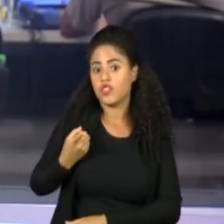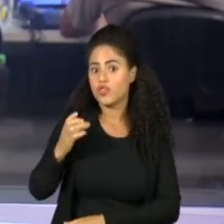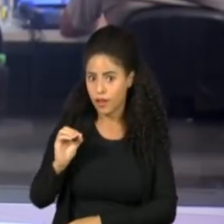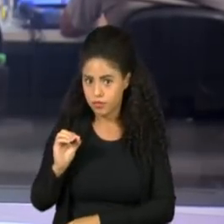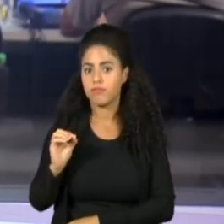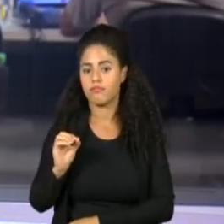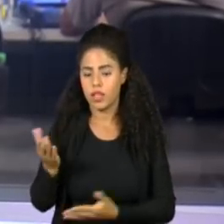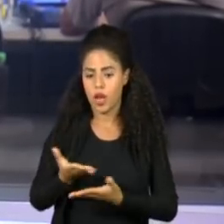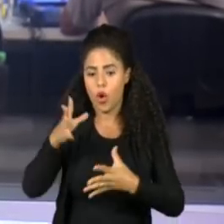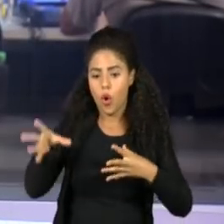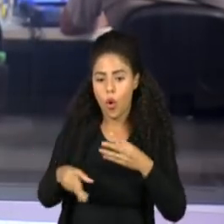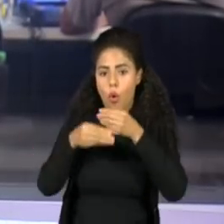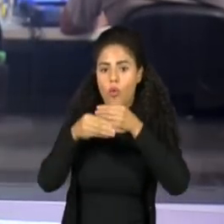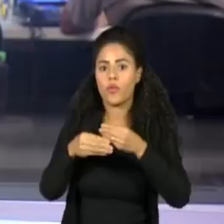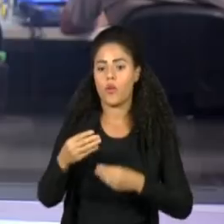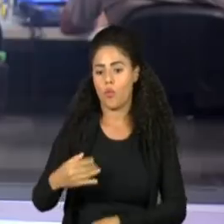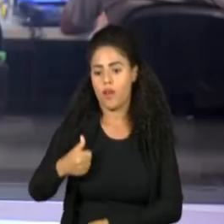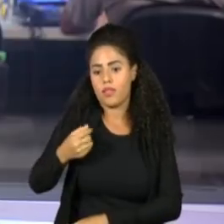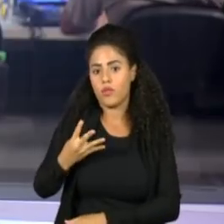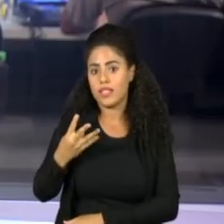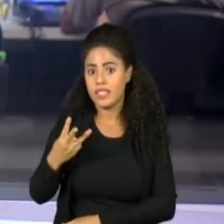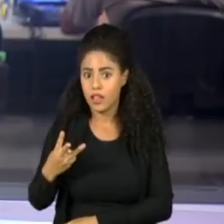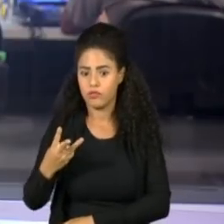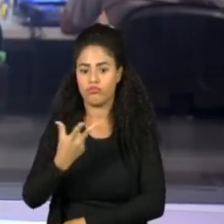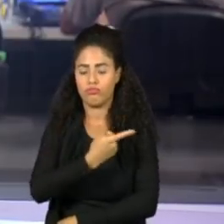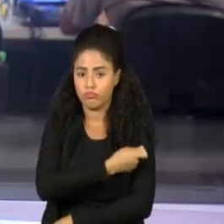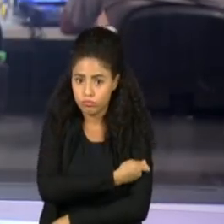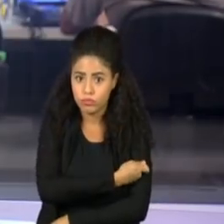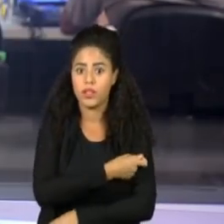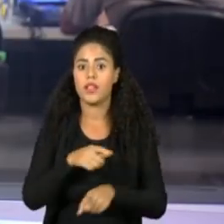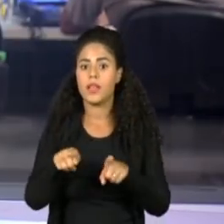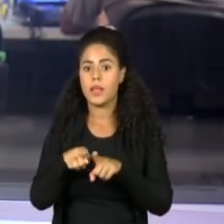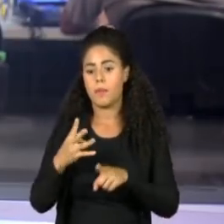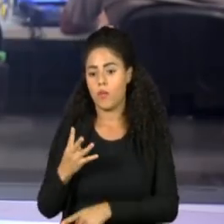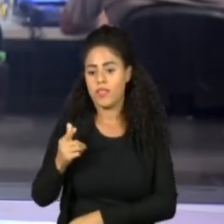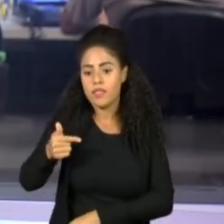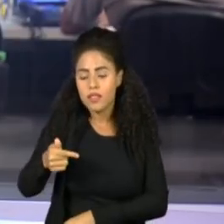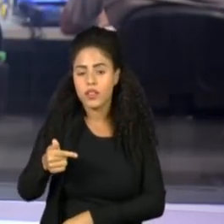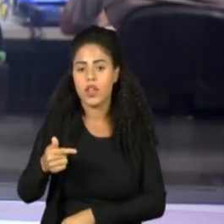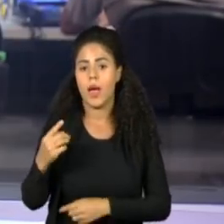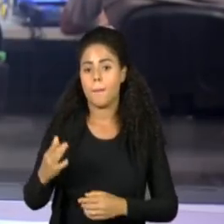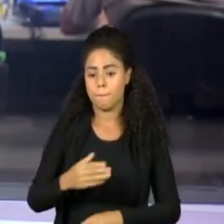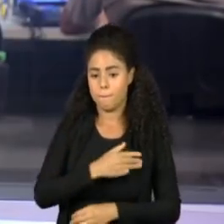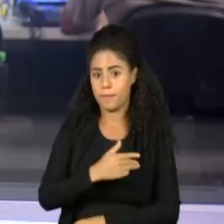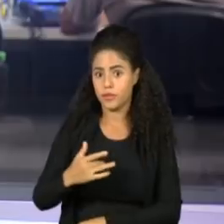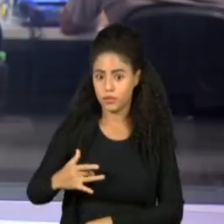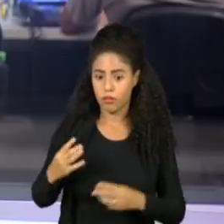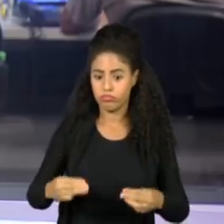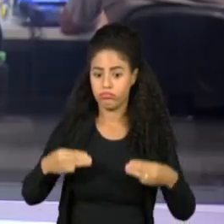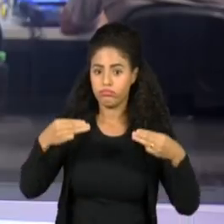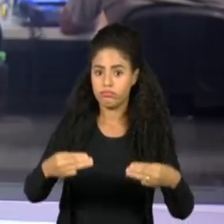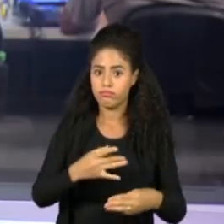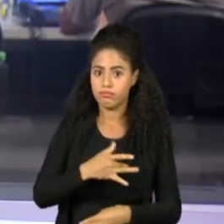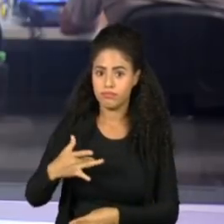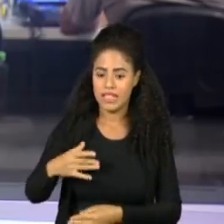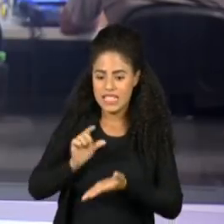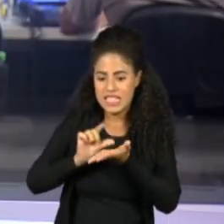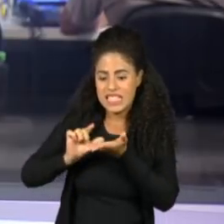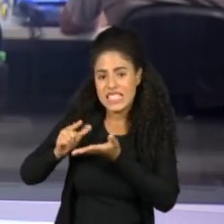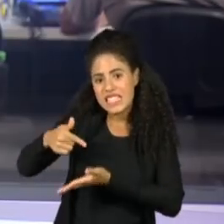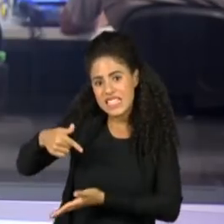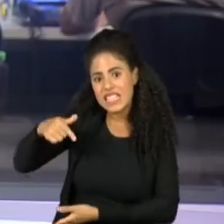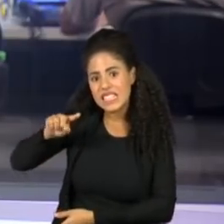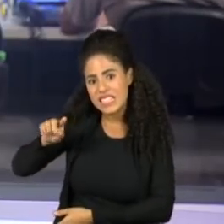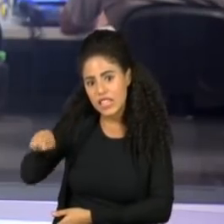o reforço para adultos de 47 anos. Até amanhã, o Ministério da Saúde deve distribuir mais 700 mil doses